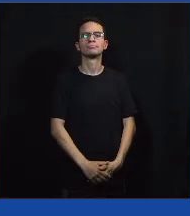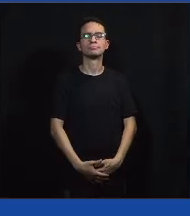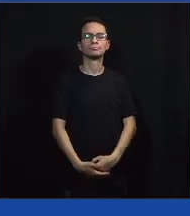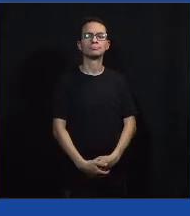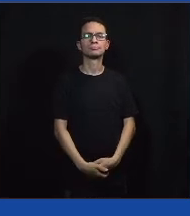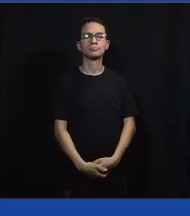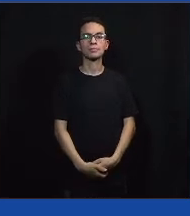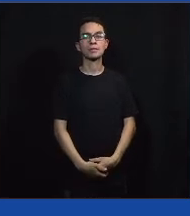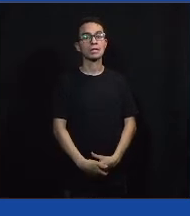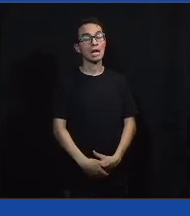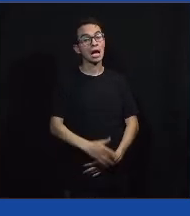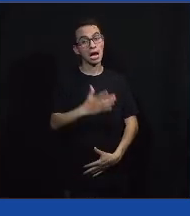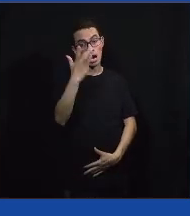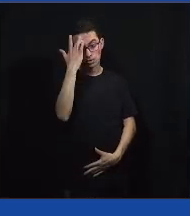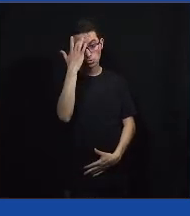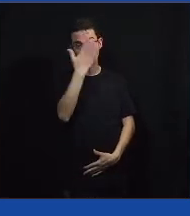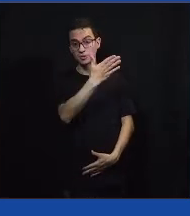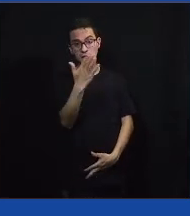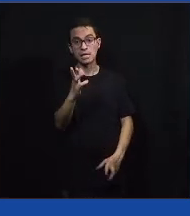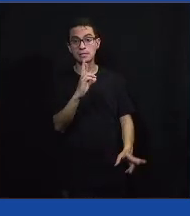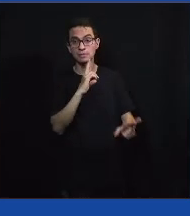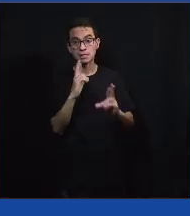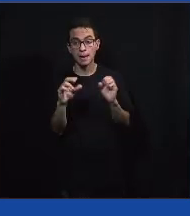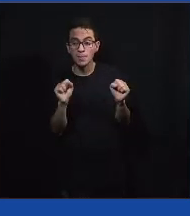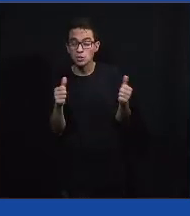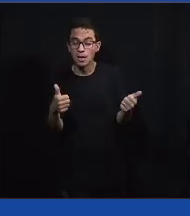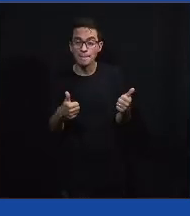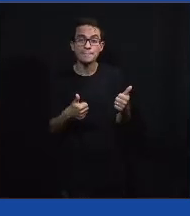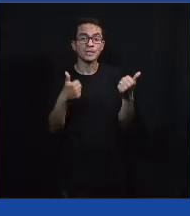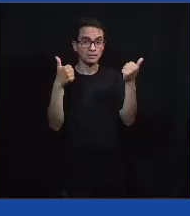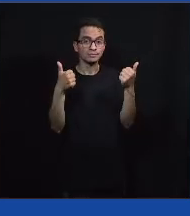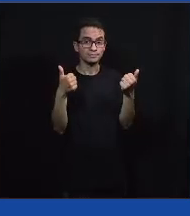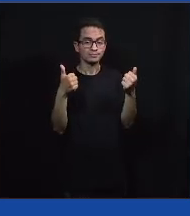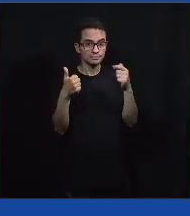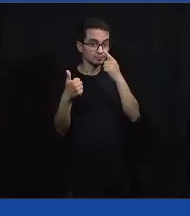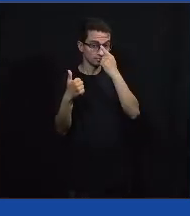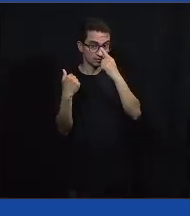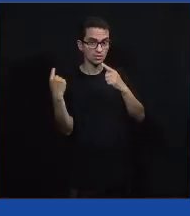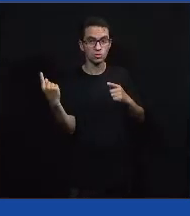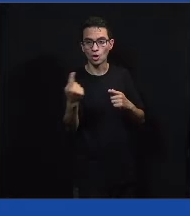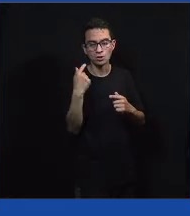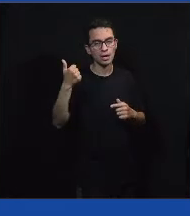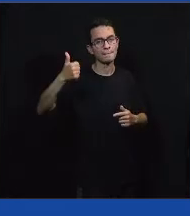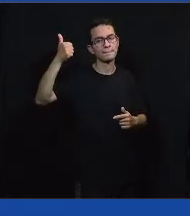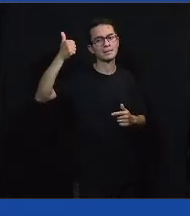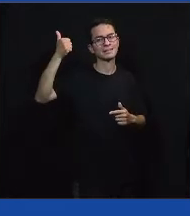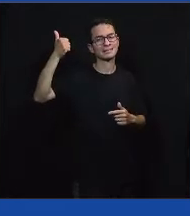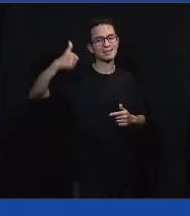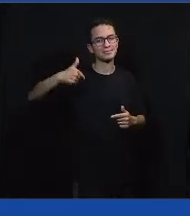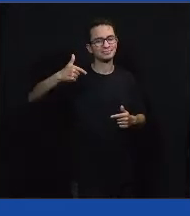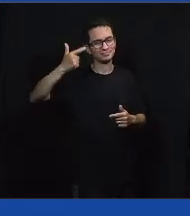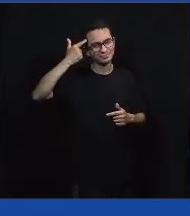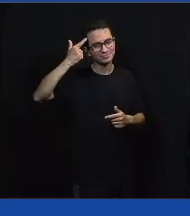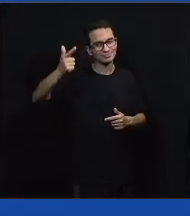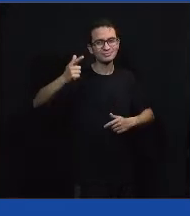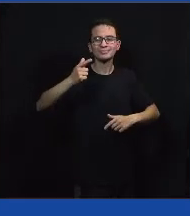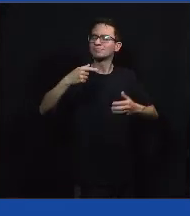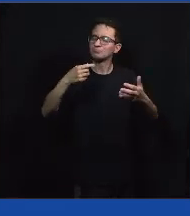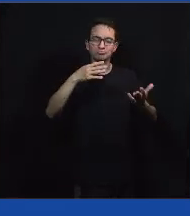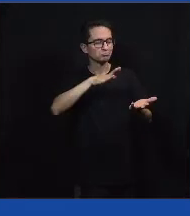Talvez vocês possam responder melhor a essa questão do que nós. Talvez vocês tenham mais encontrado as